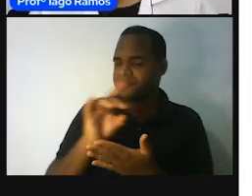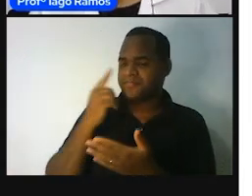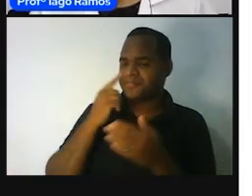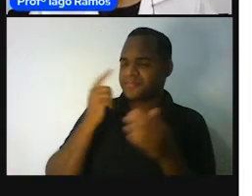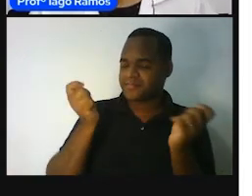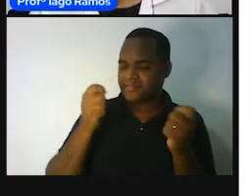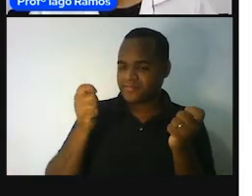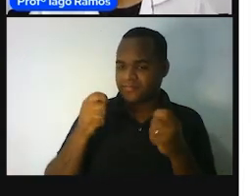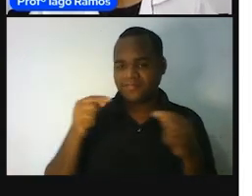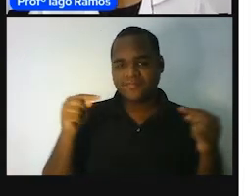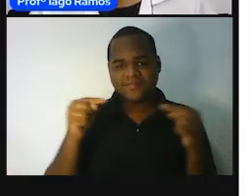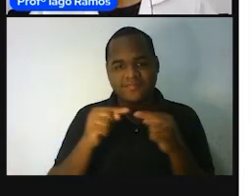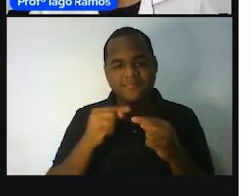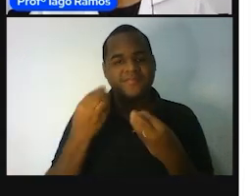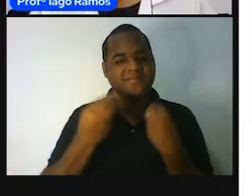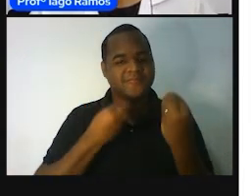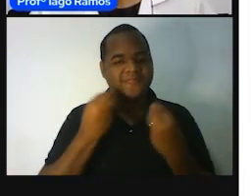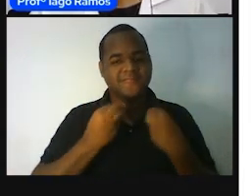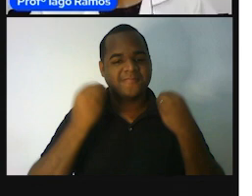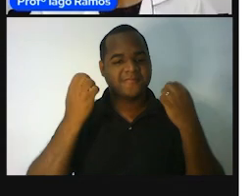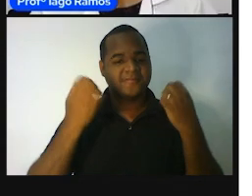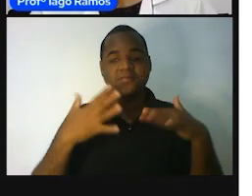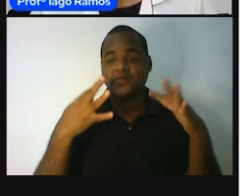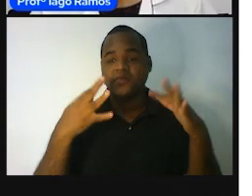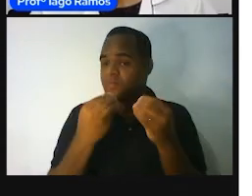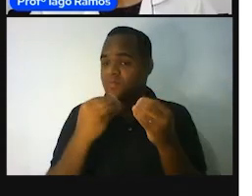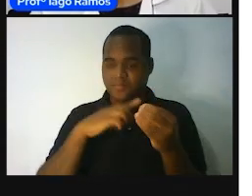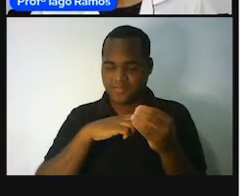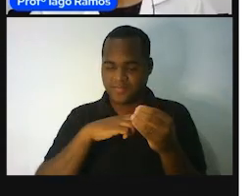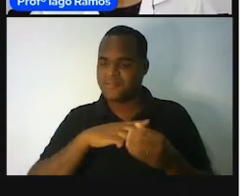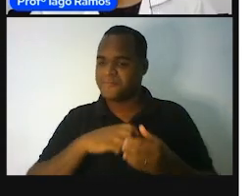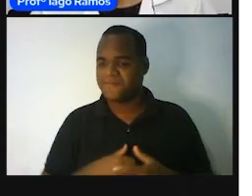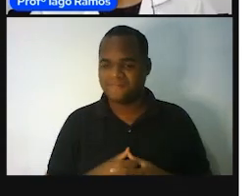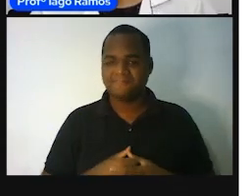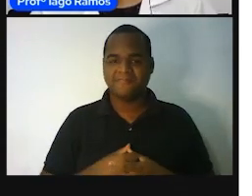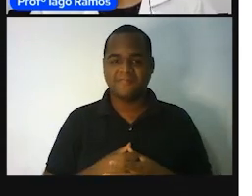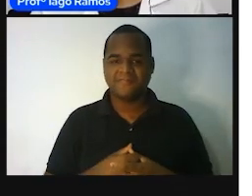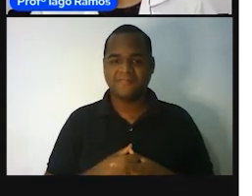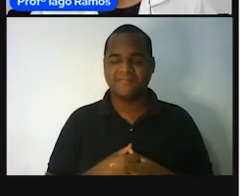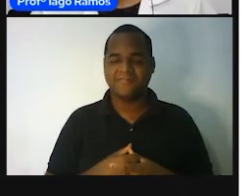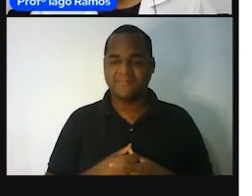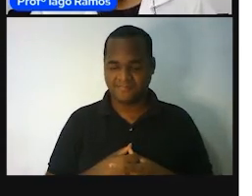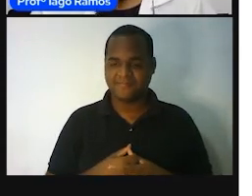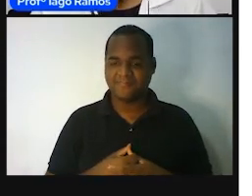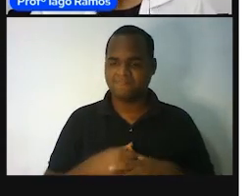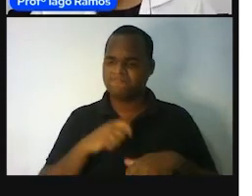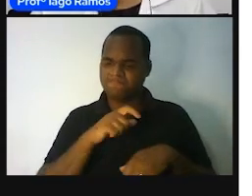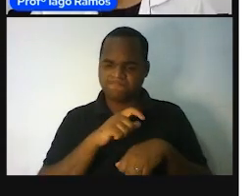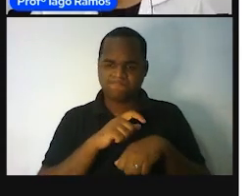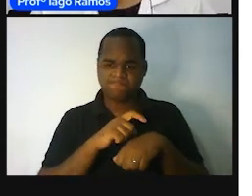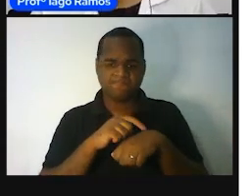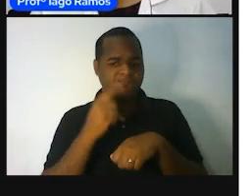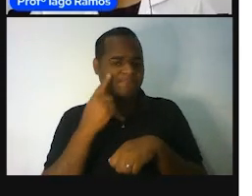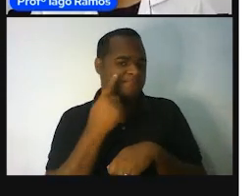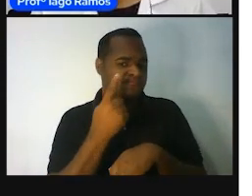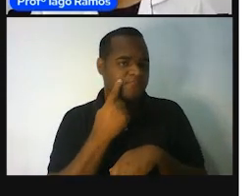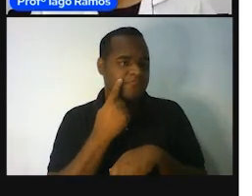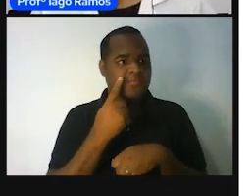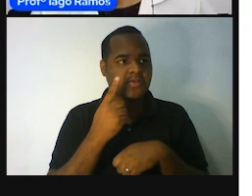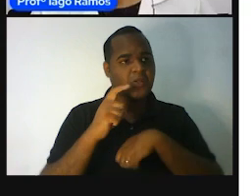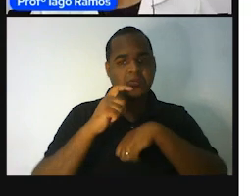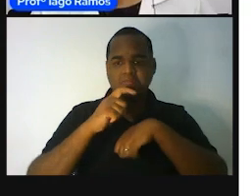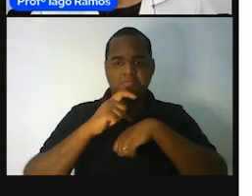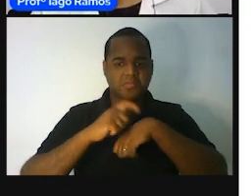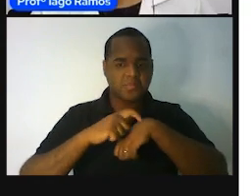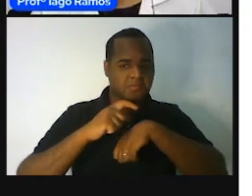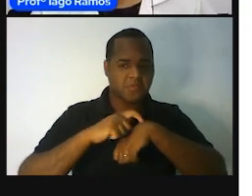medida, tudo tem nenhuma medida, né? Mas o tempo, por exemplo, é uma medida, né? E aqui